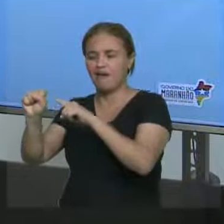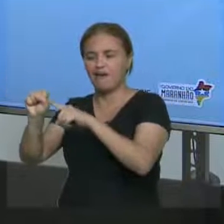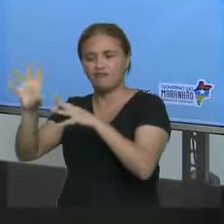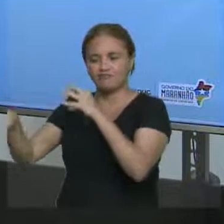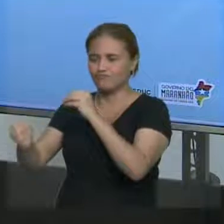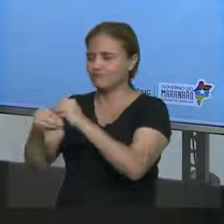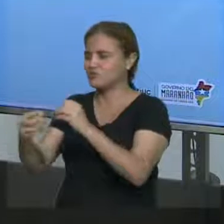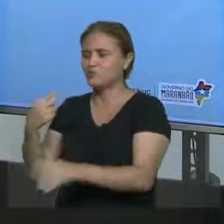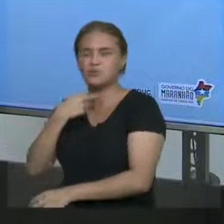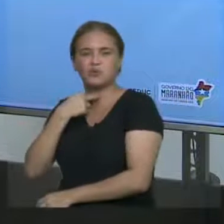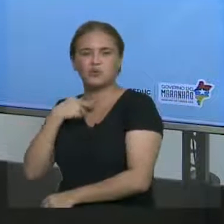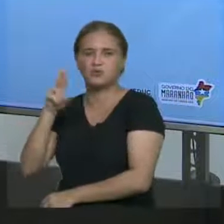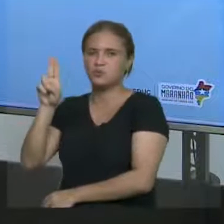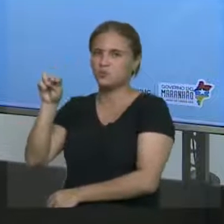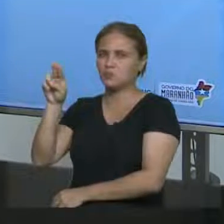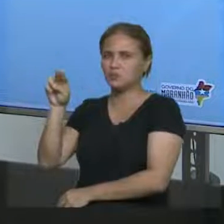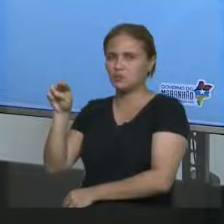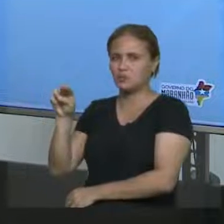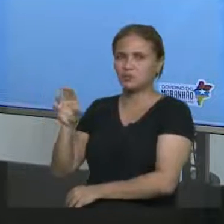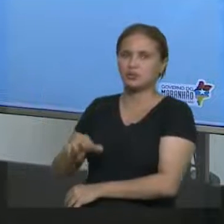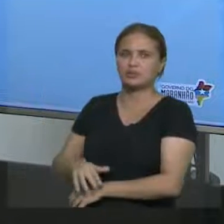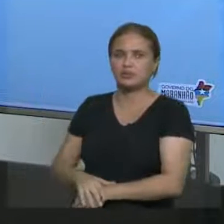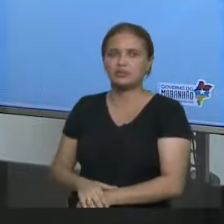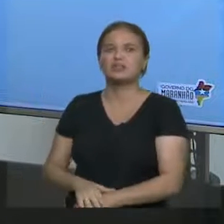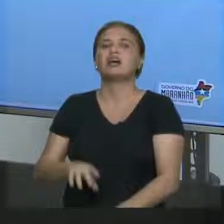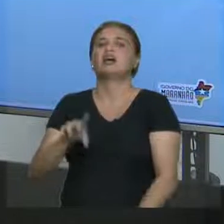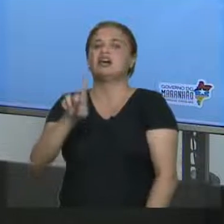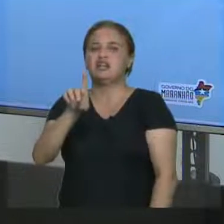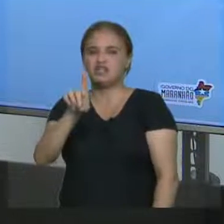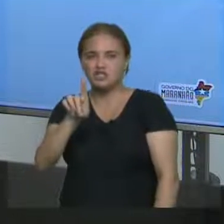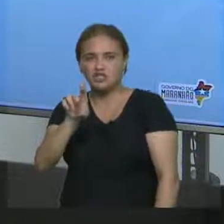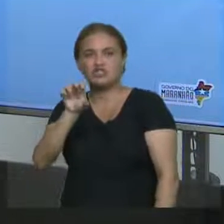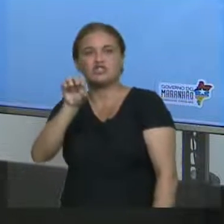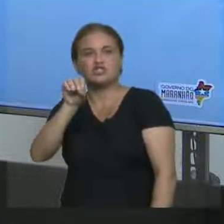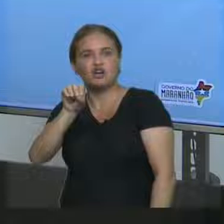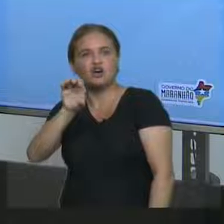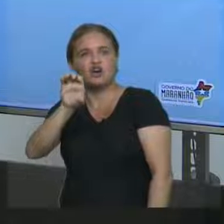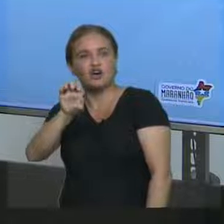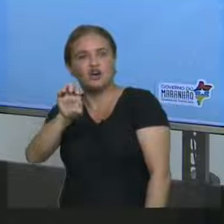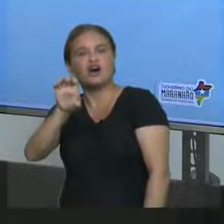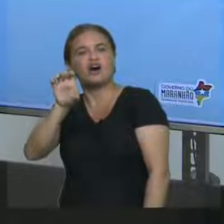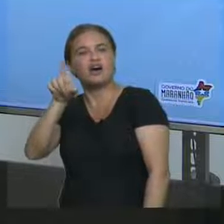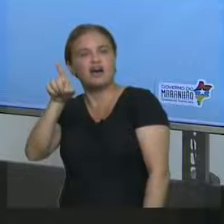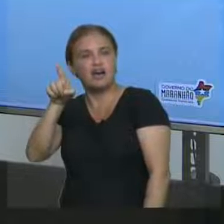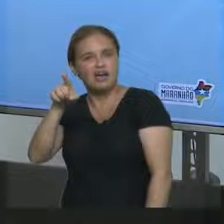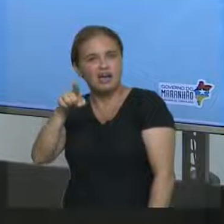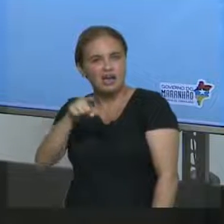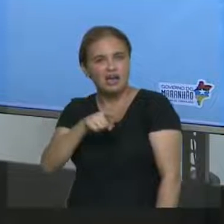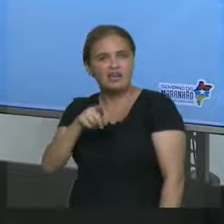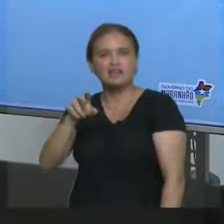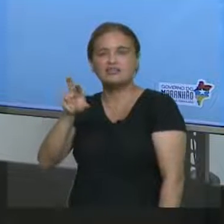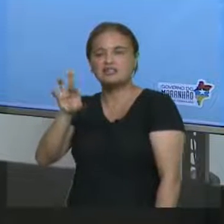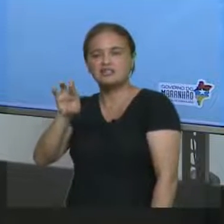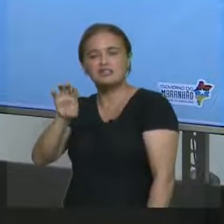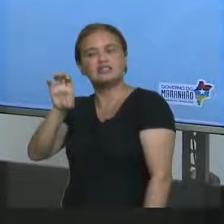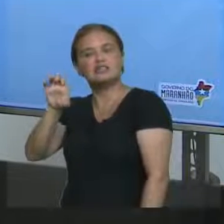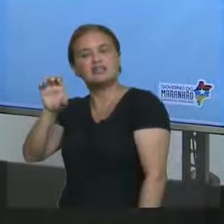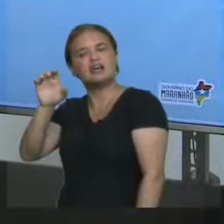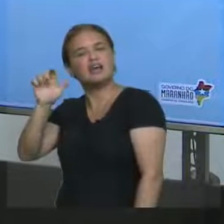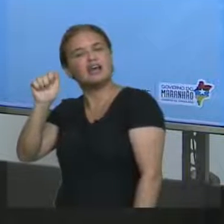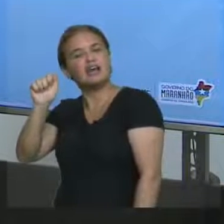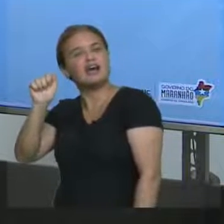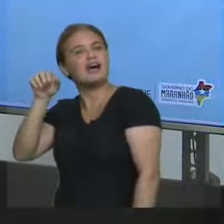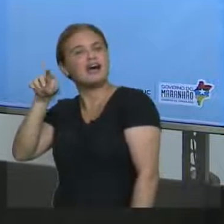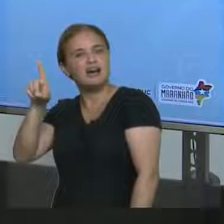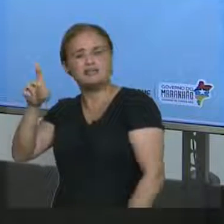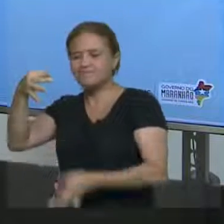Letra C. Does, Bill, usually, read a book tonight. Certíssimo, né? O Bill, normalmente, ele lê um livro à